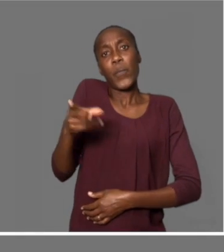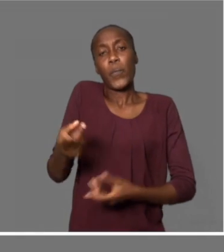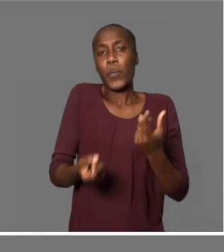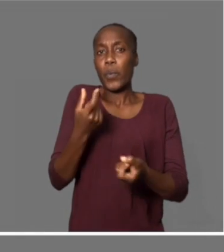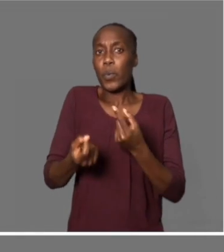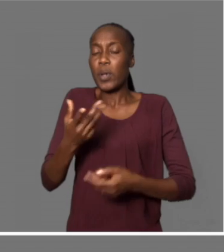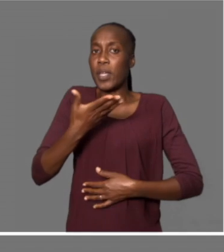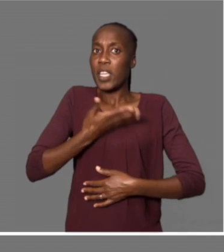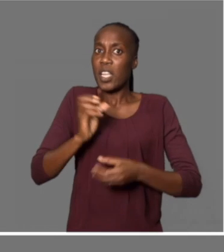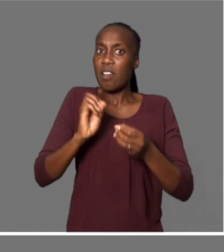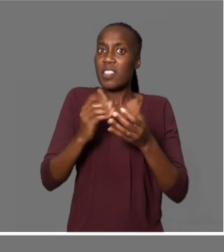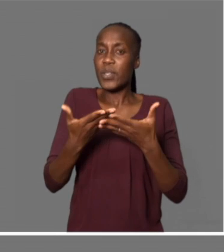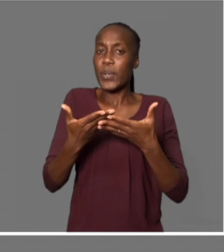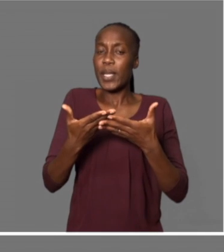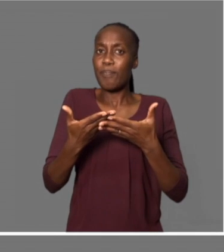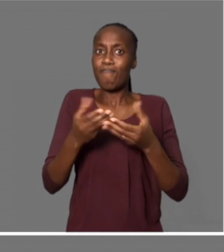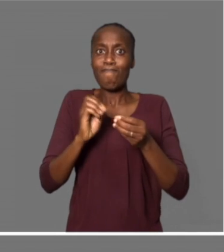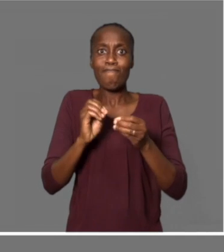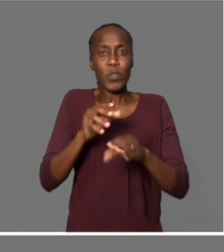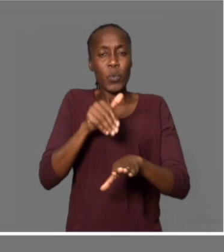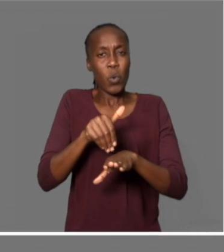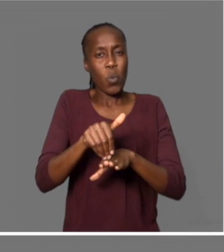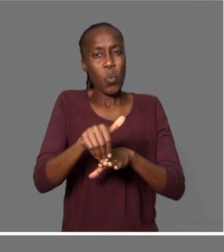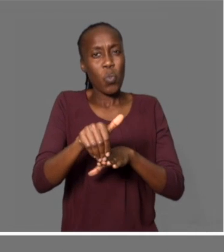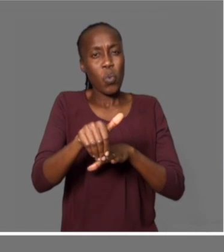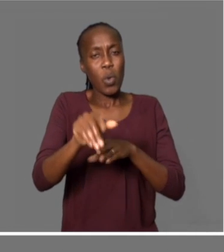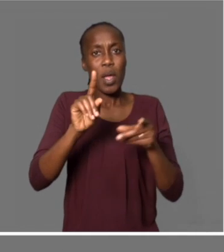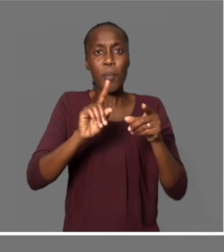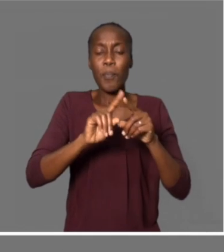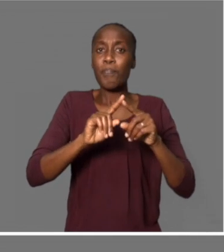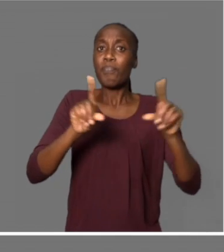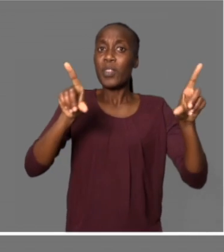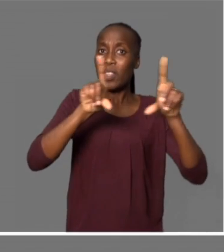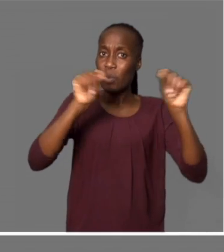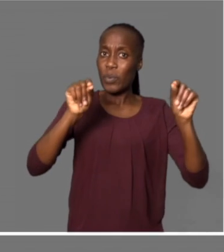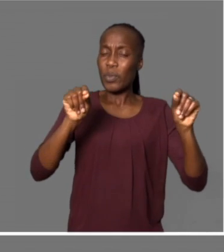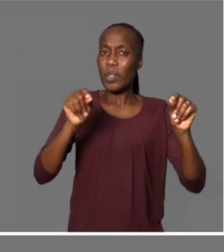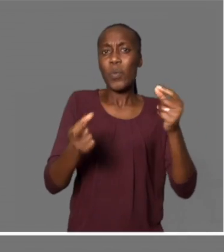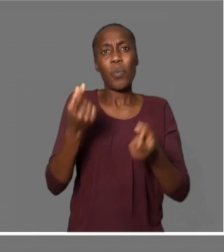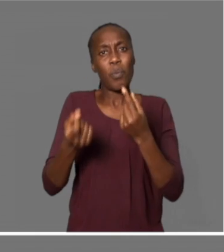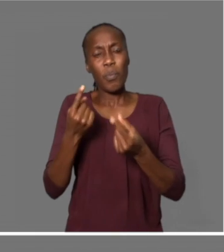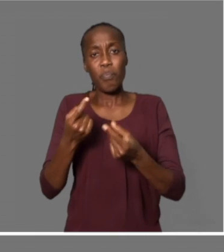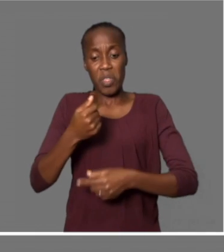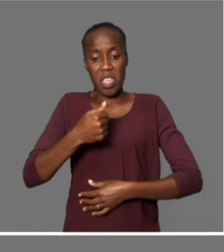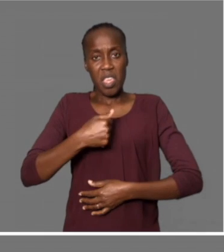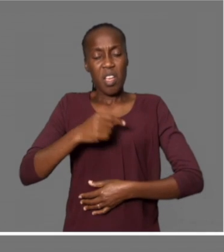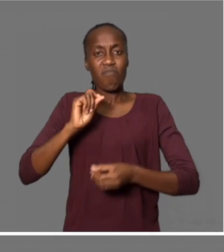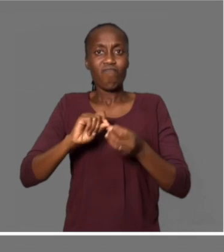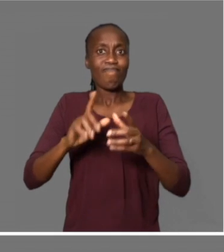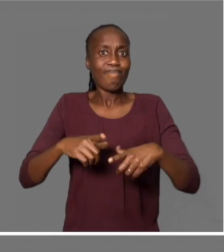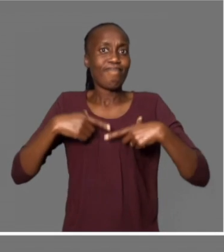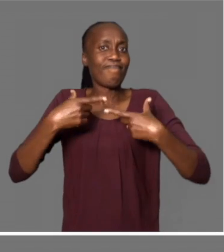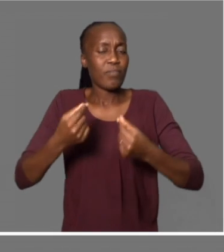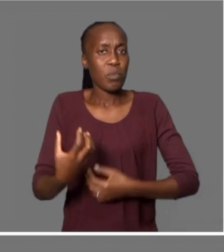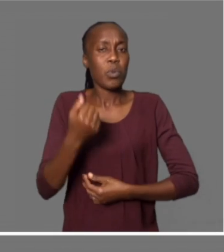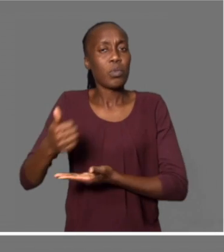naturalmente. E, a priori, plantifiquei-me em como podia suportar o custo